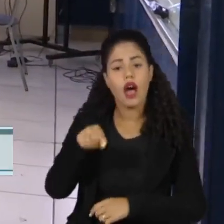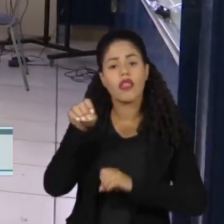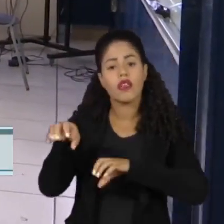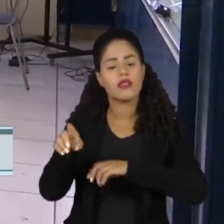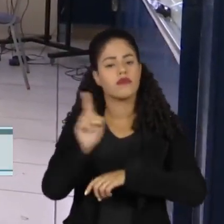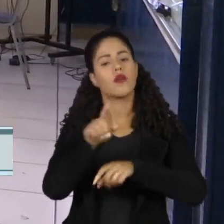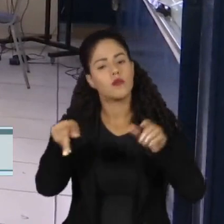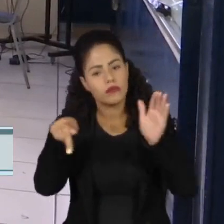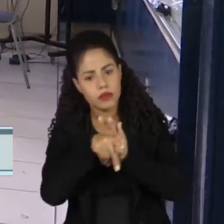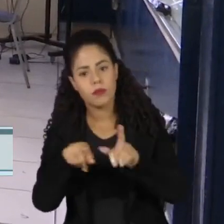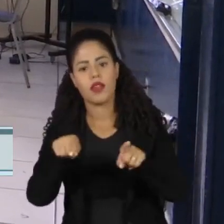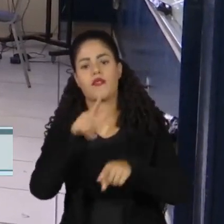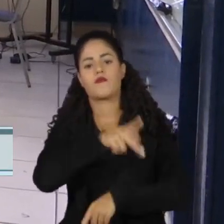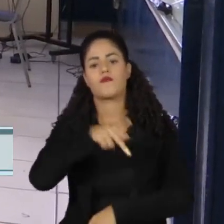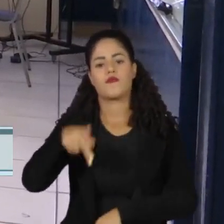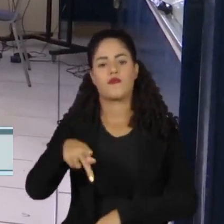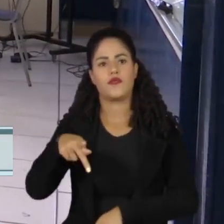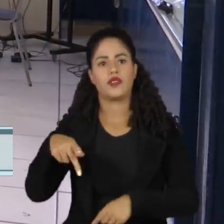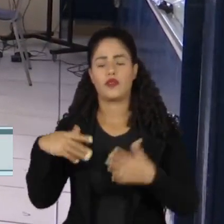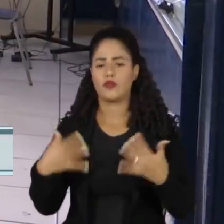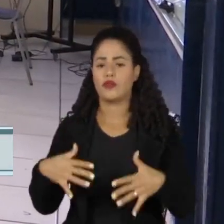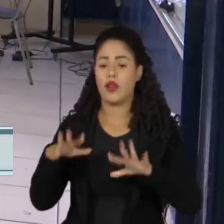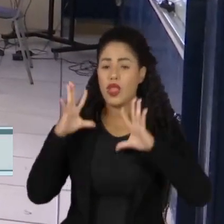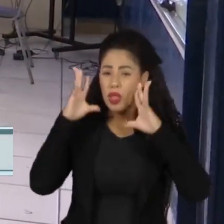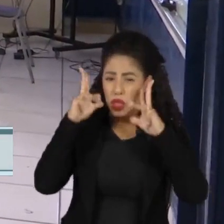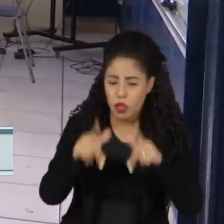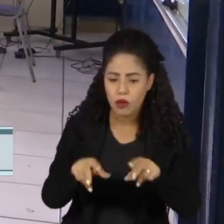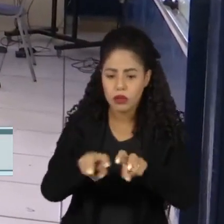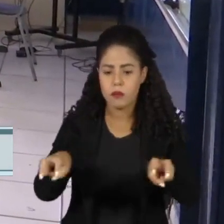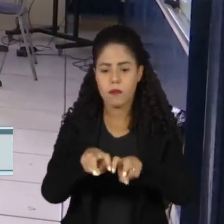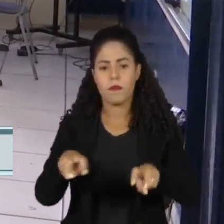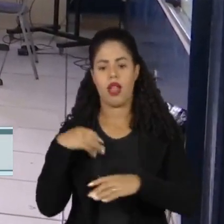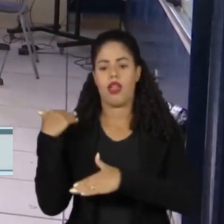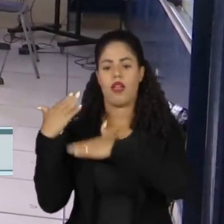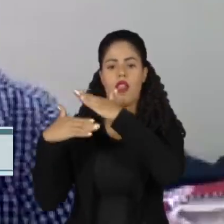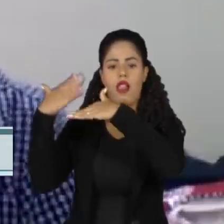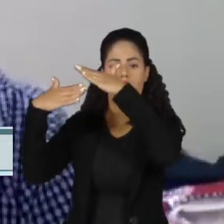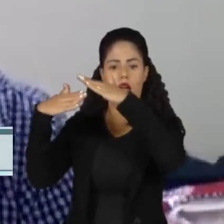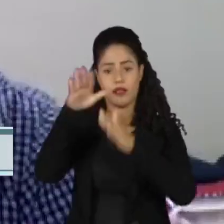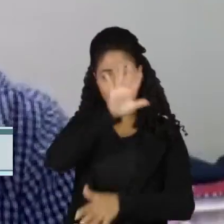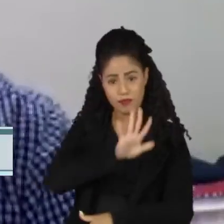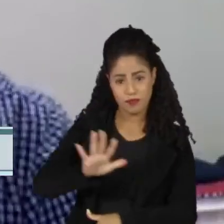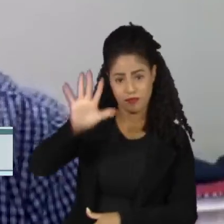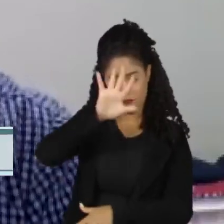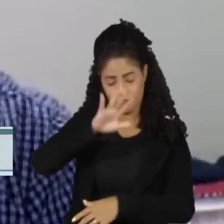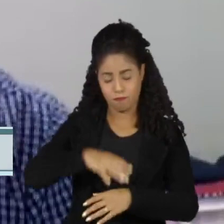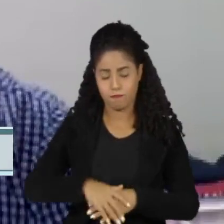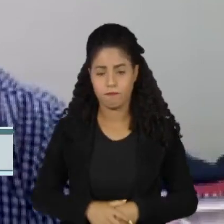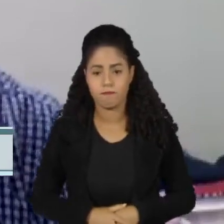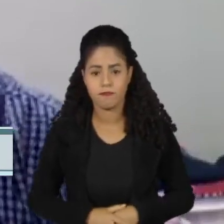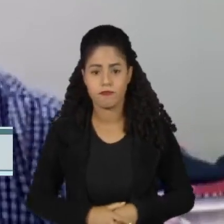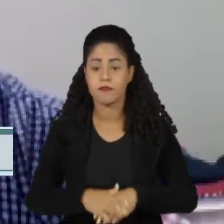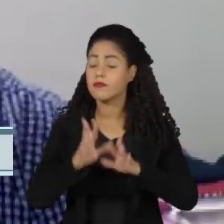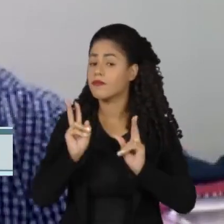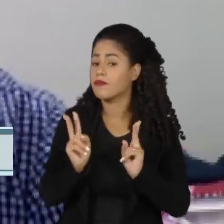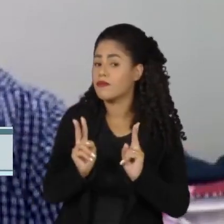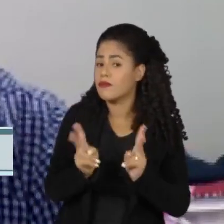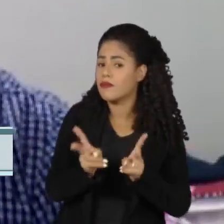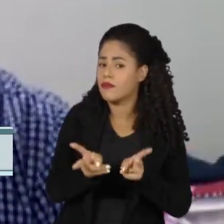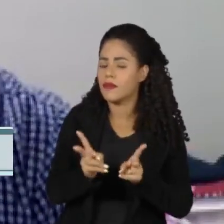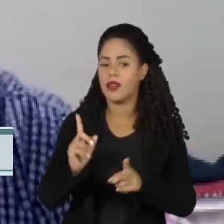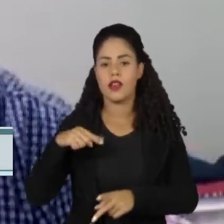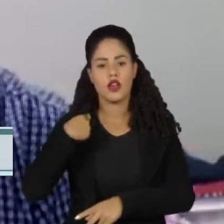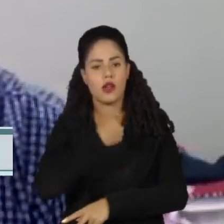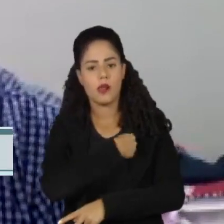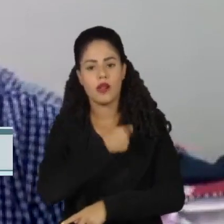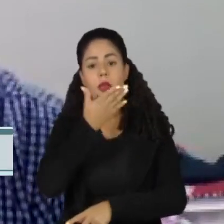efeito dominó, atinge também todo o desenvolvimento do país. Da mesma forma que a gente não